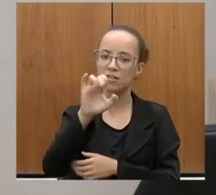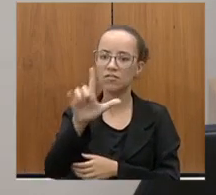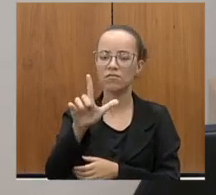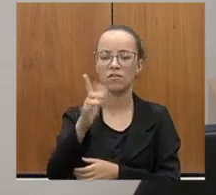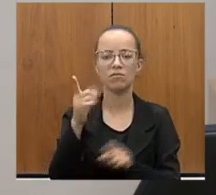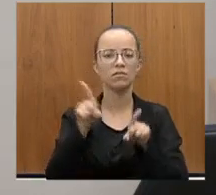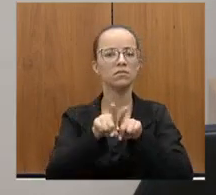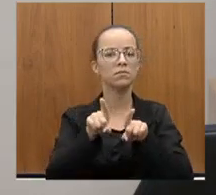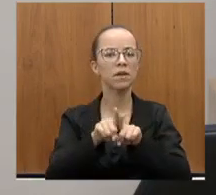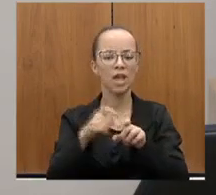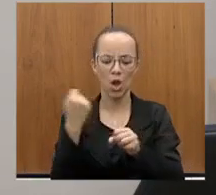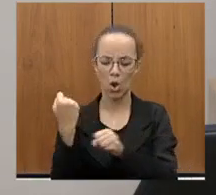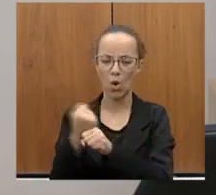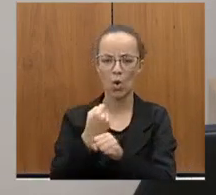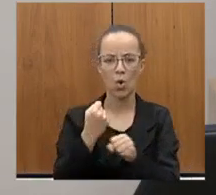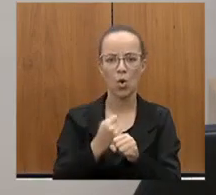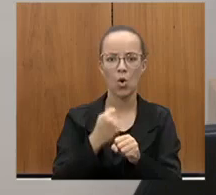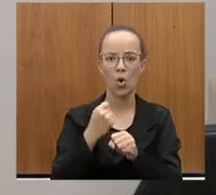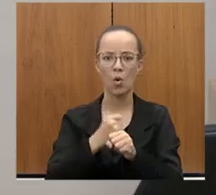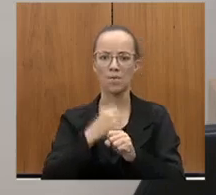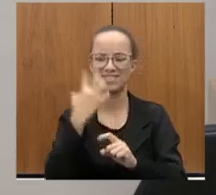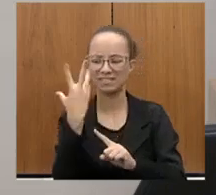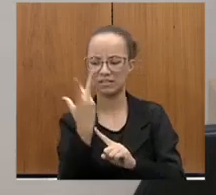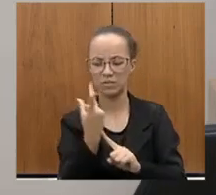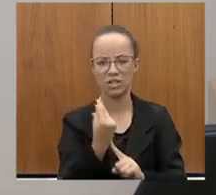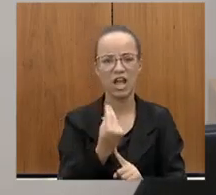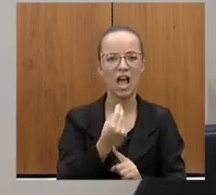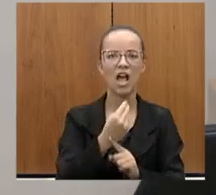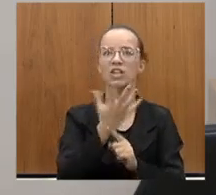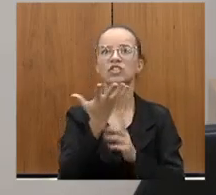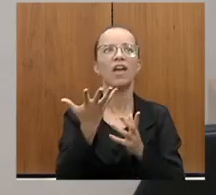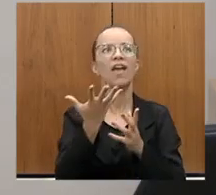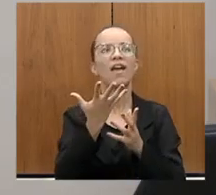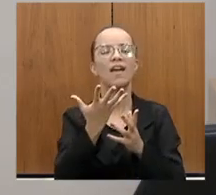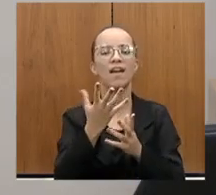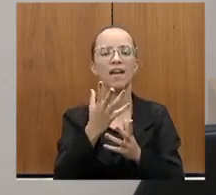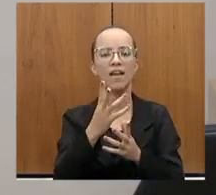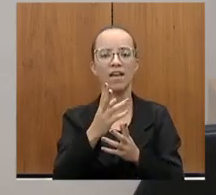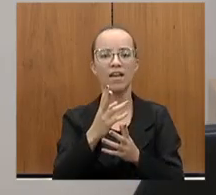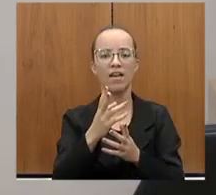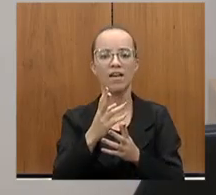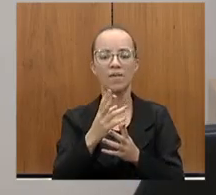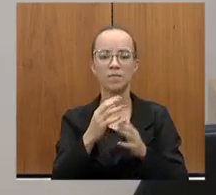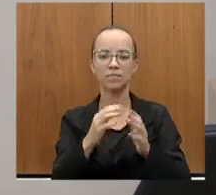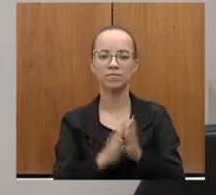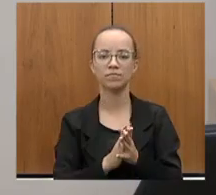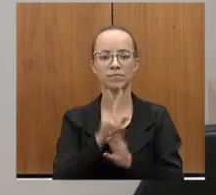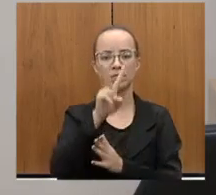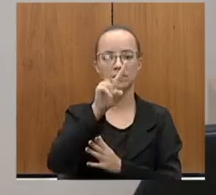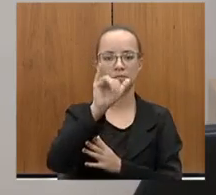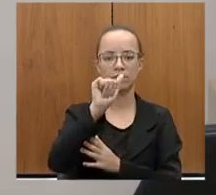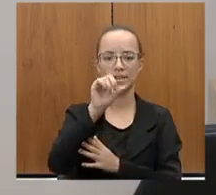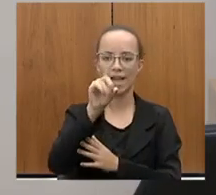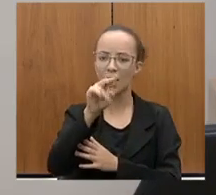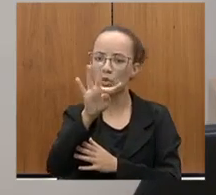nenhuma obra de arte, um viaduto ou outro